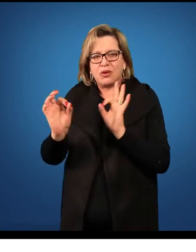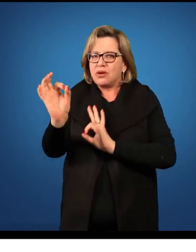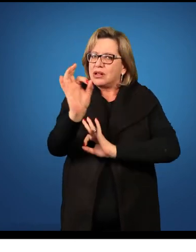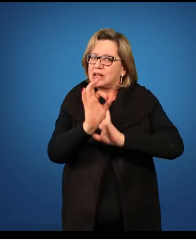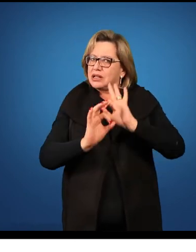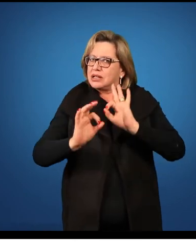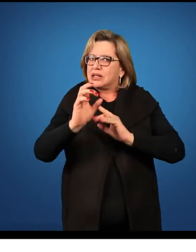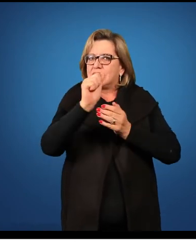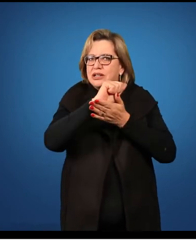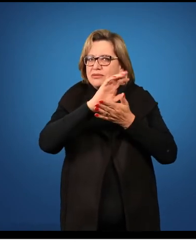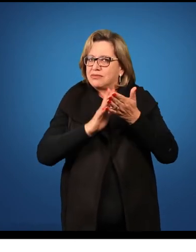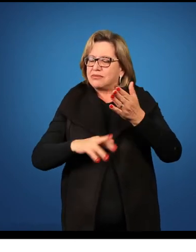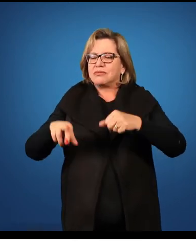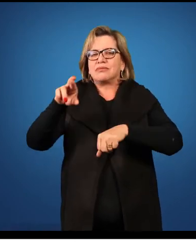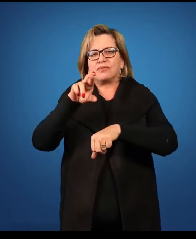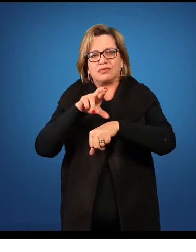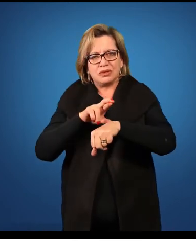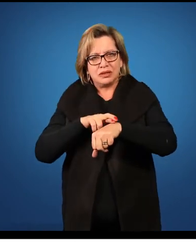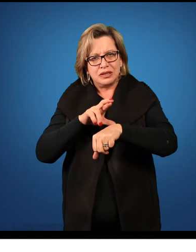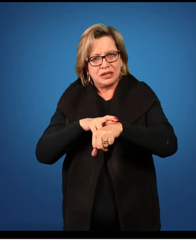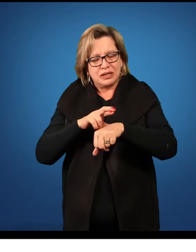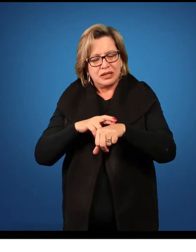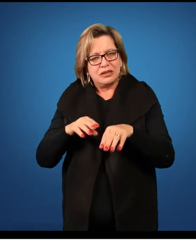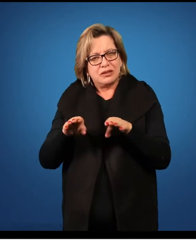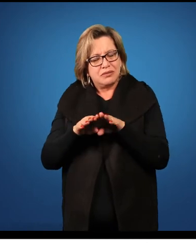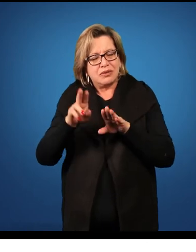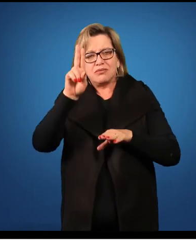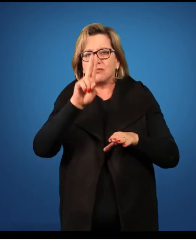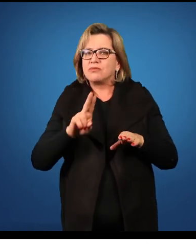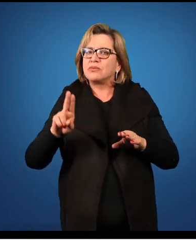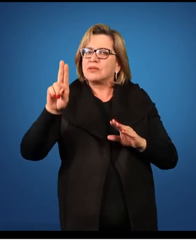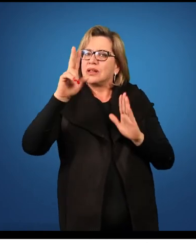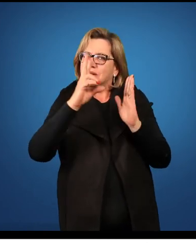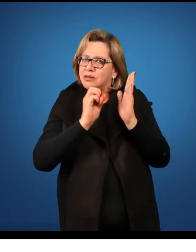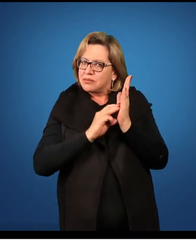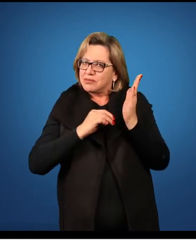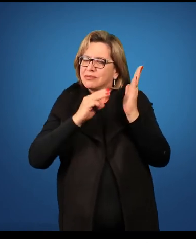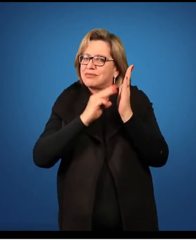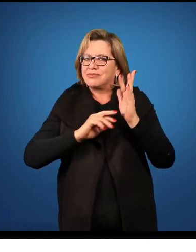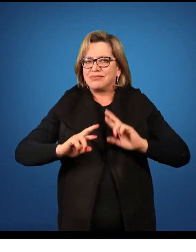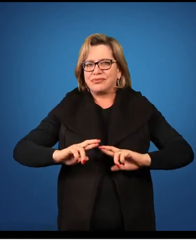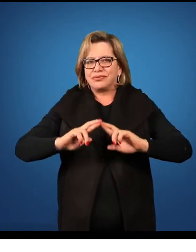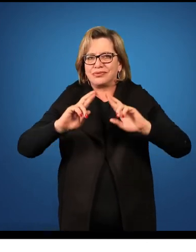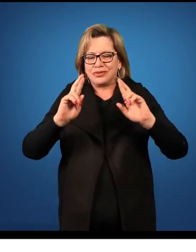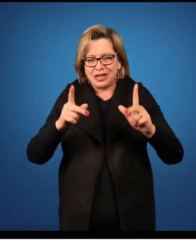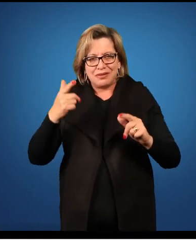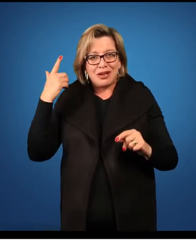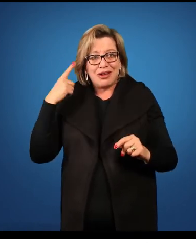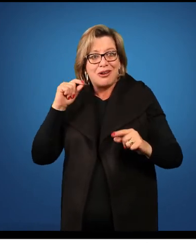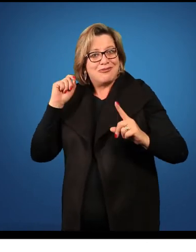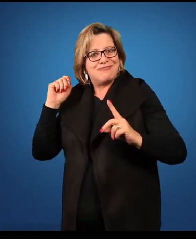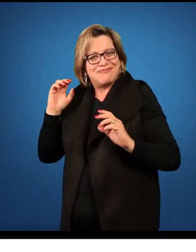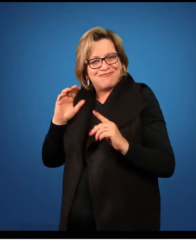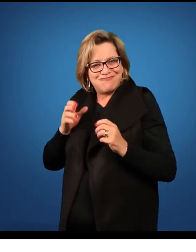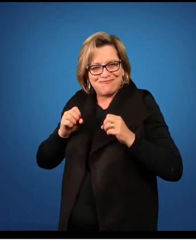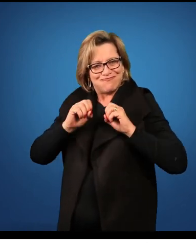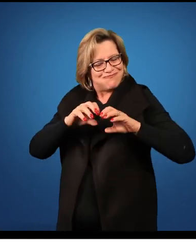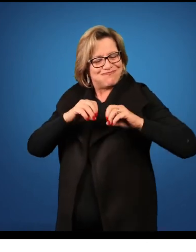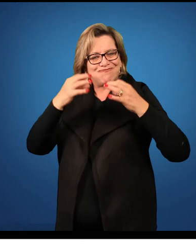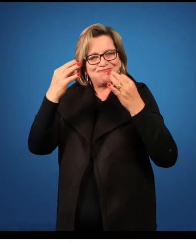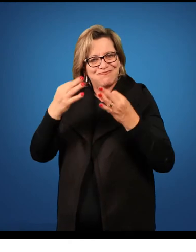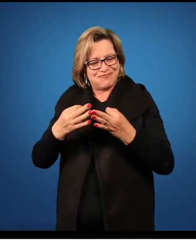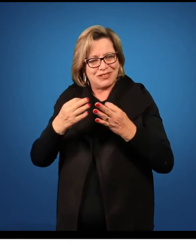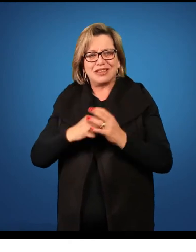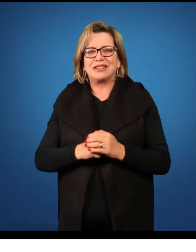atividade de recuperação, posso propor uma metodologia diferenciada para conseguir atingir esses alunos. Além